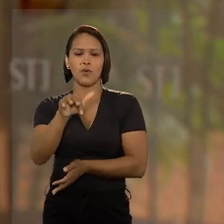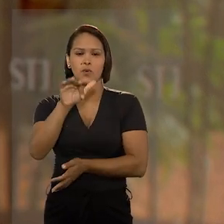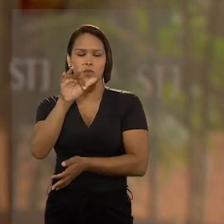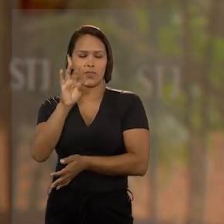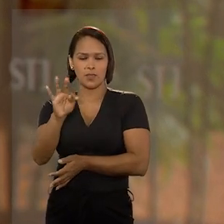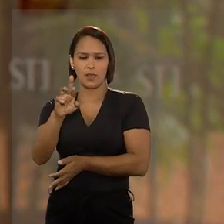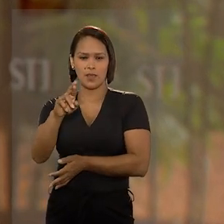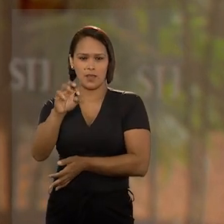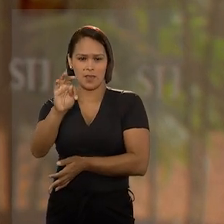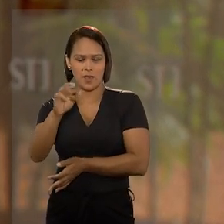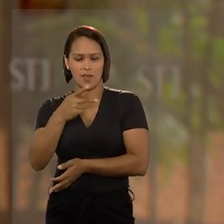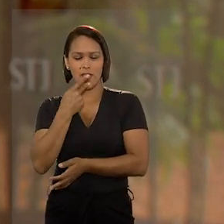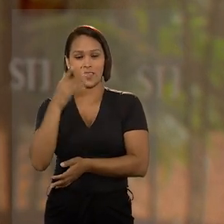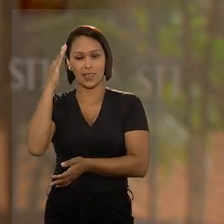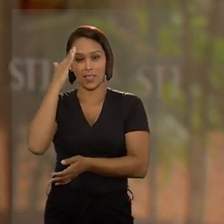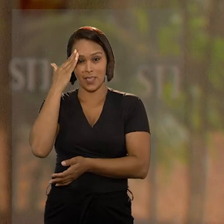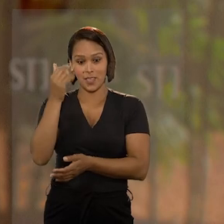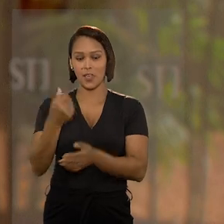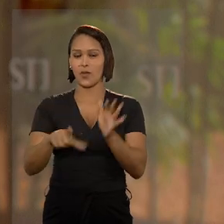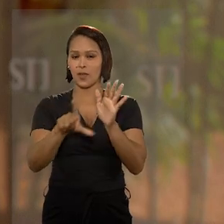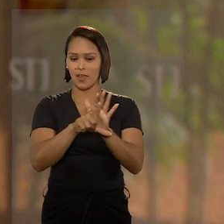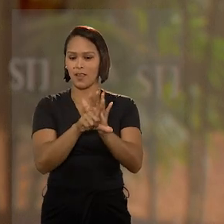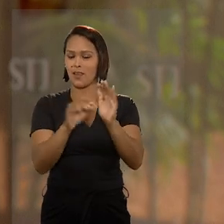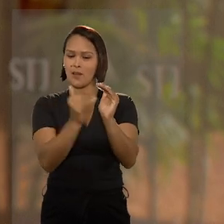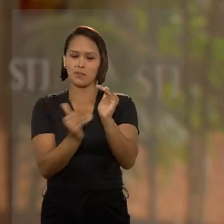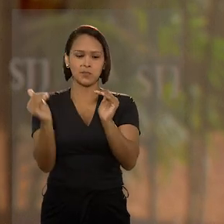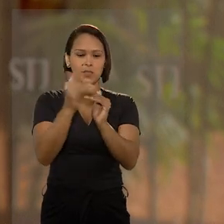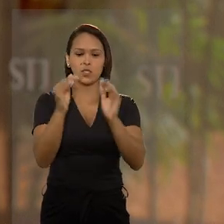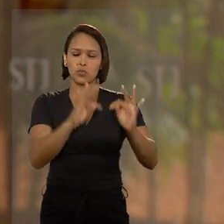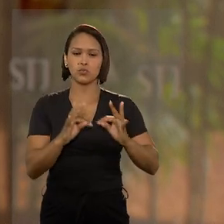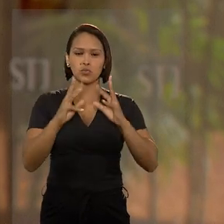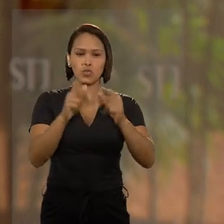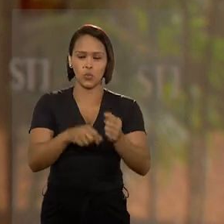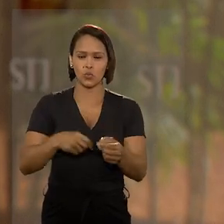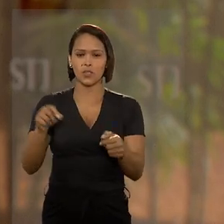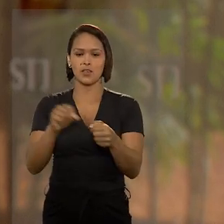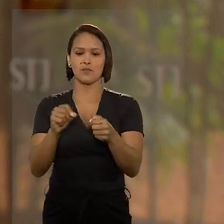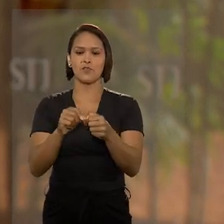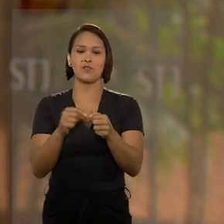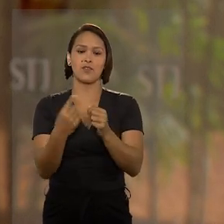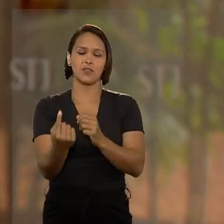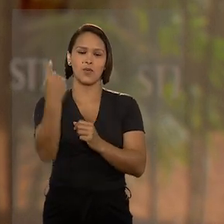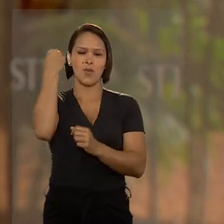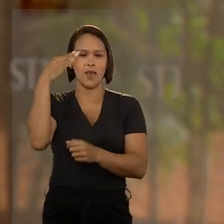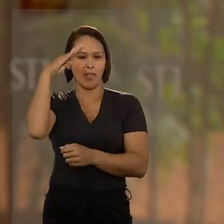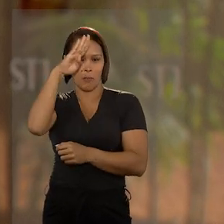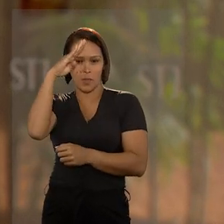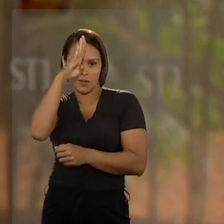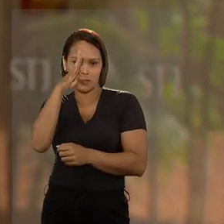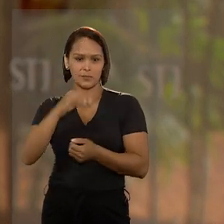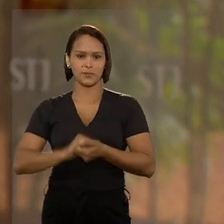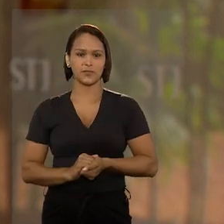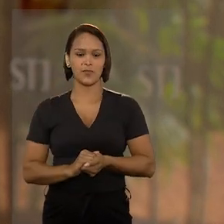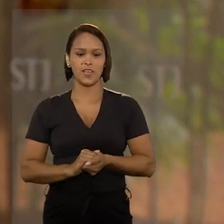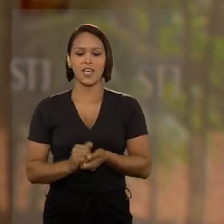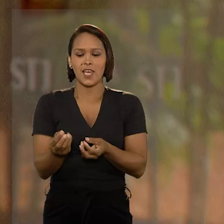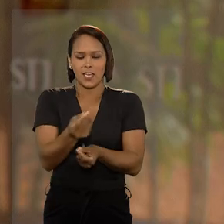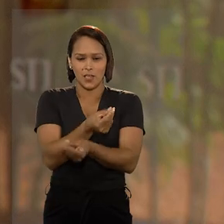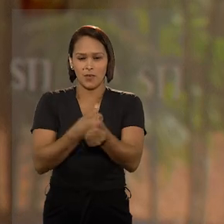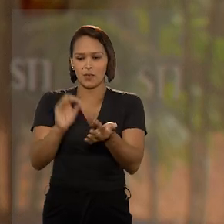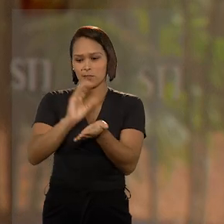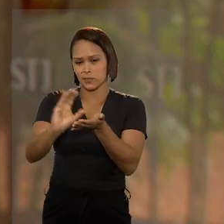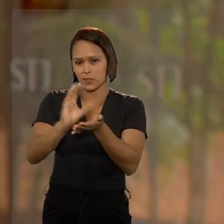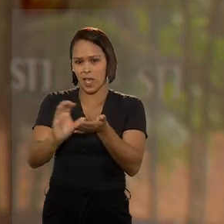O TRF entendeu que a lei de anistia alcançou todos os atos cometidos no período do regime militar e que as